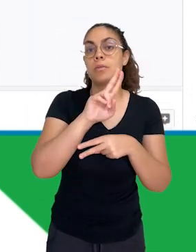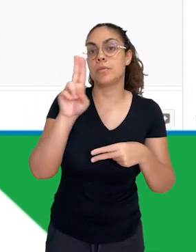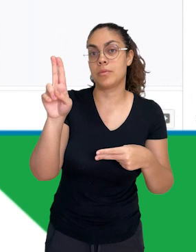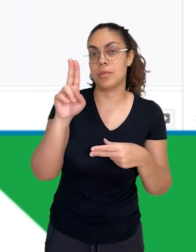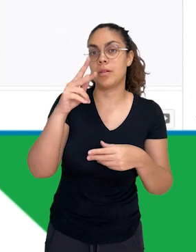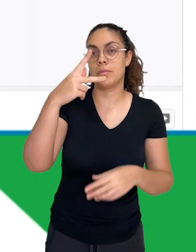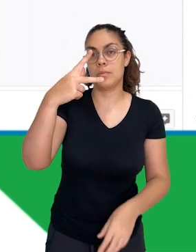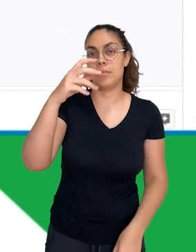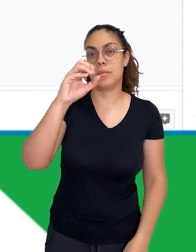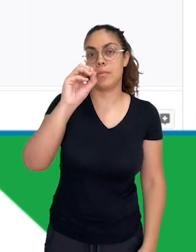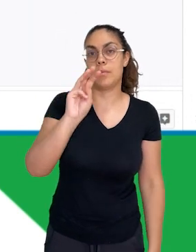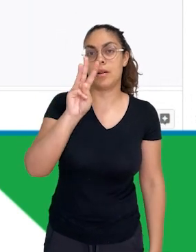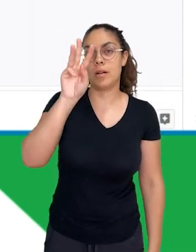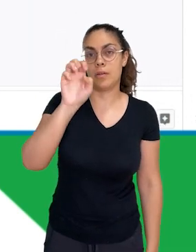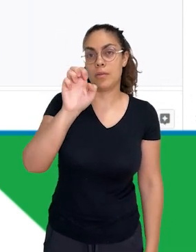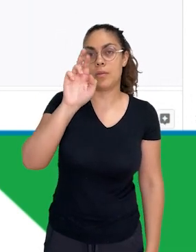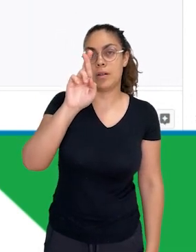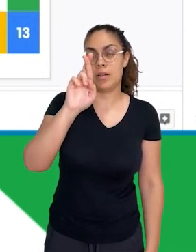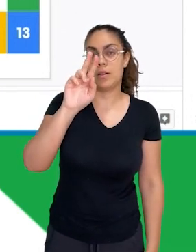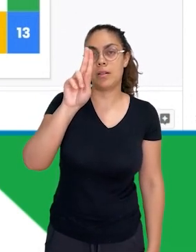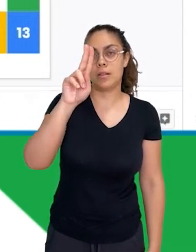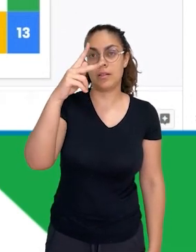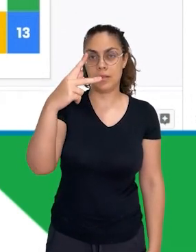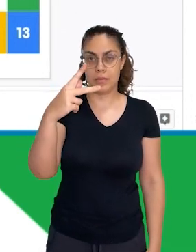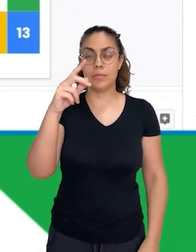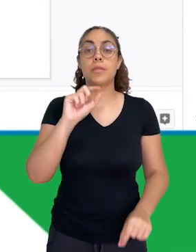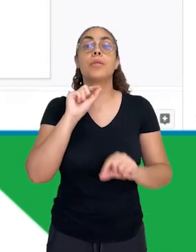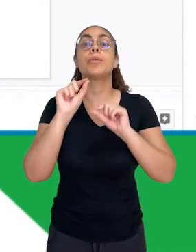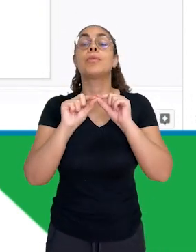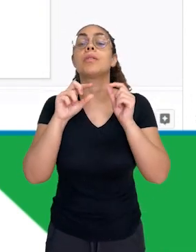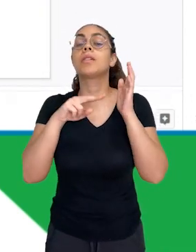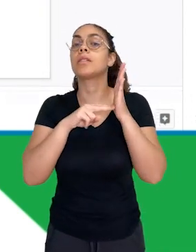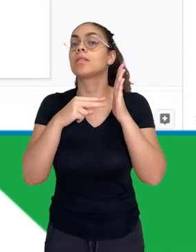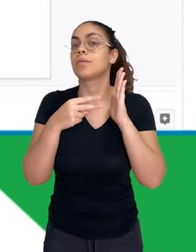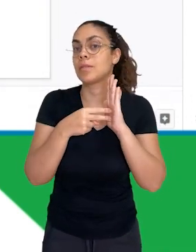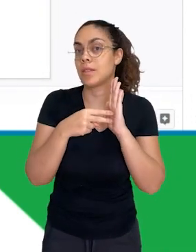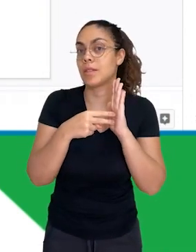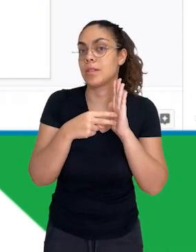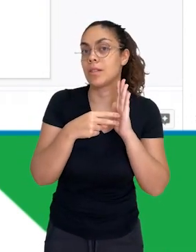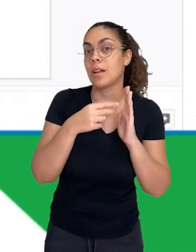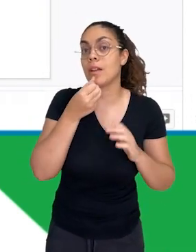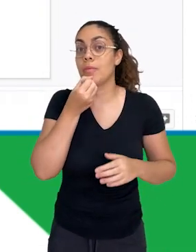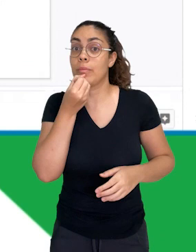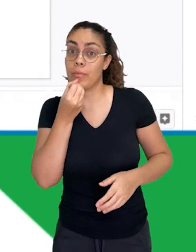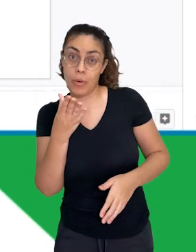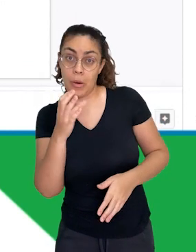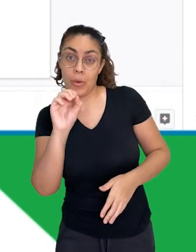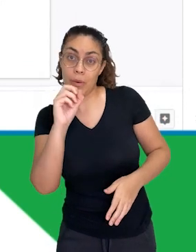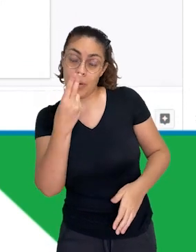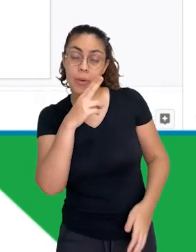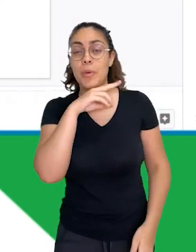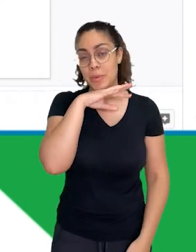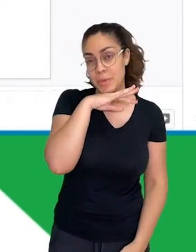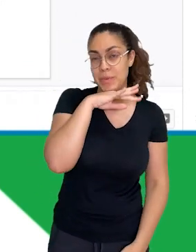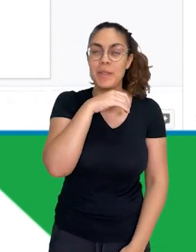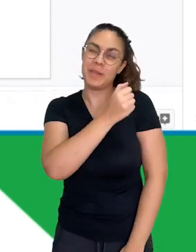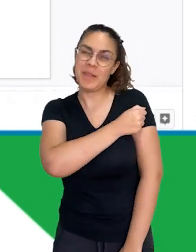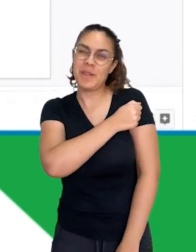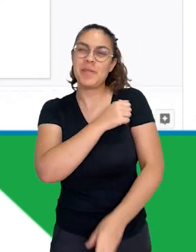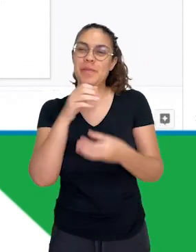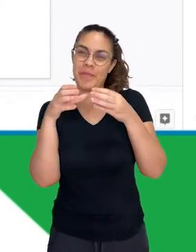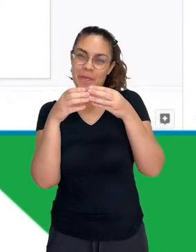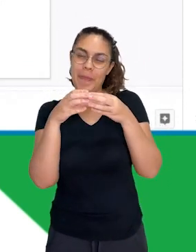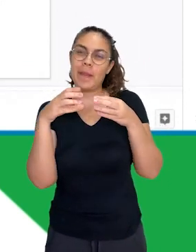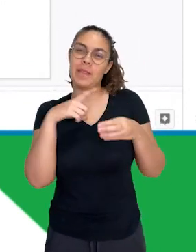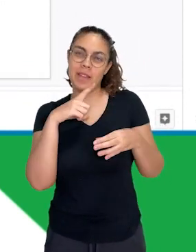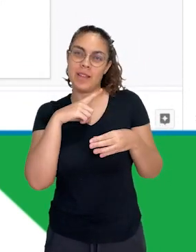de power-ups. O que são os power-ups? Power-ups são vantagens e desvantagens que os seus alunos e as equipes